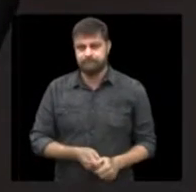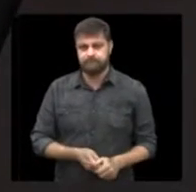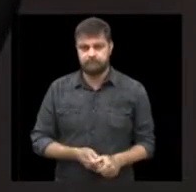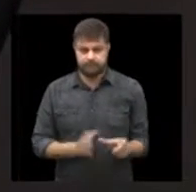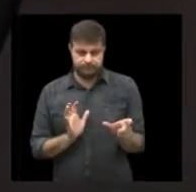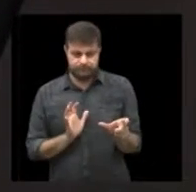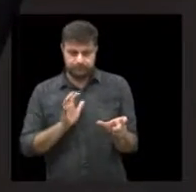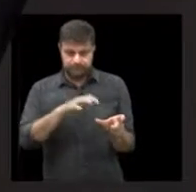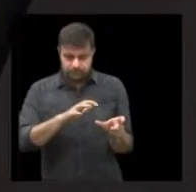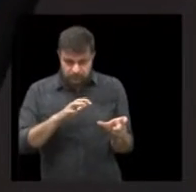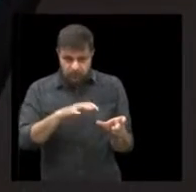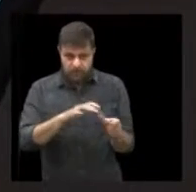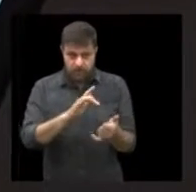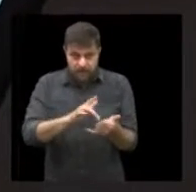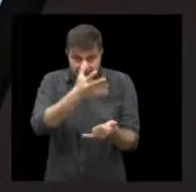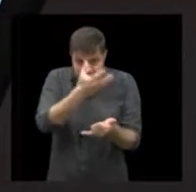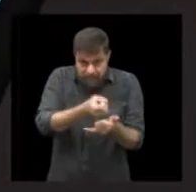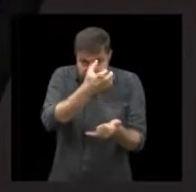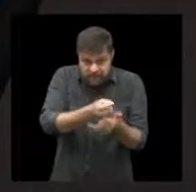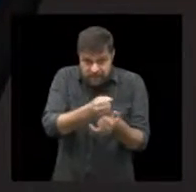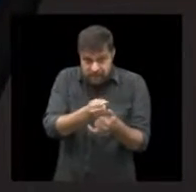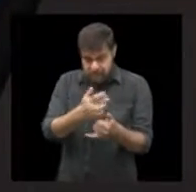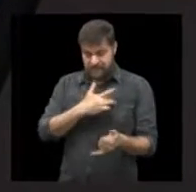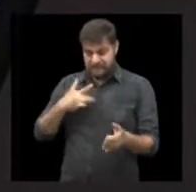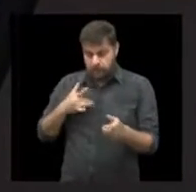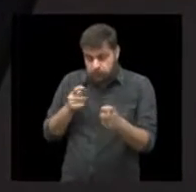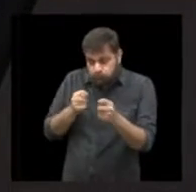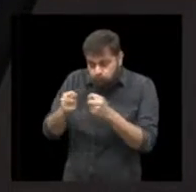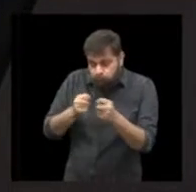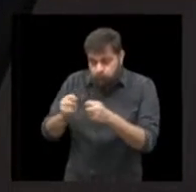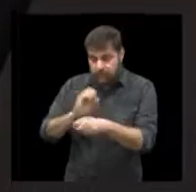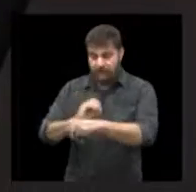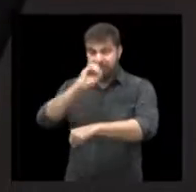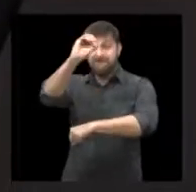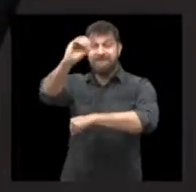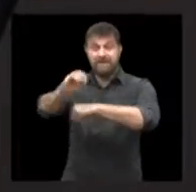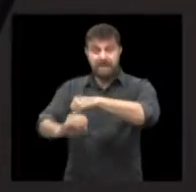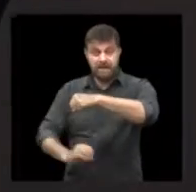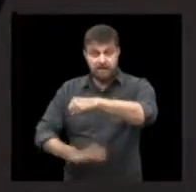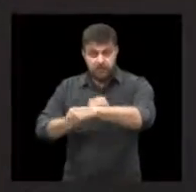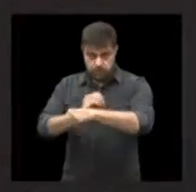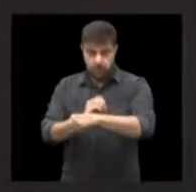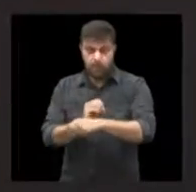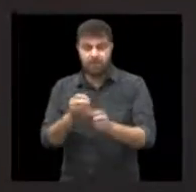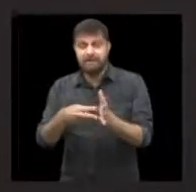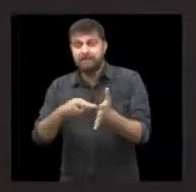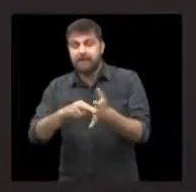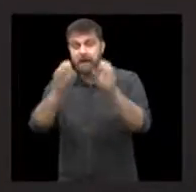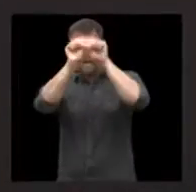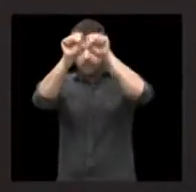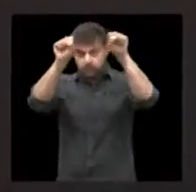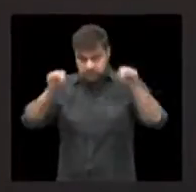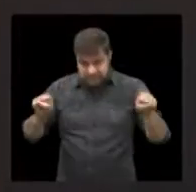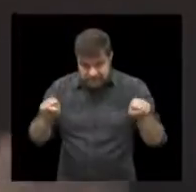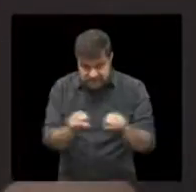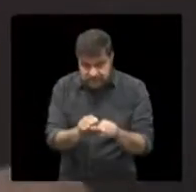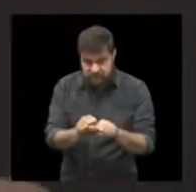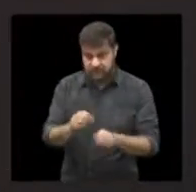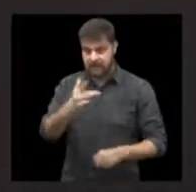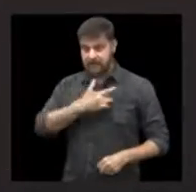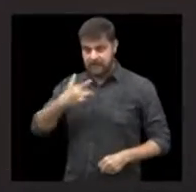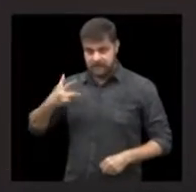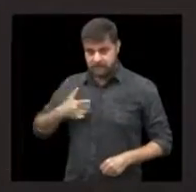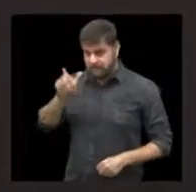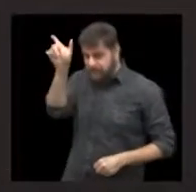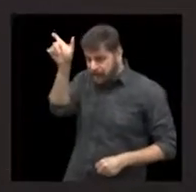e aplicativos da monitorização 24 horas é na verdade um sistema que vai monitorar a saúde